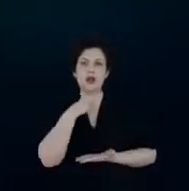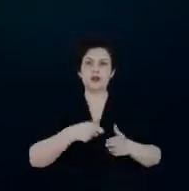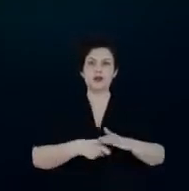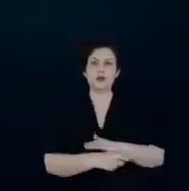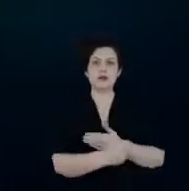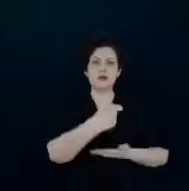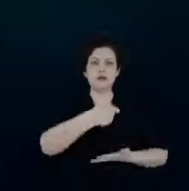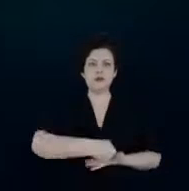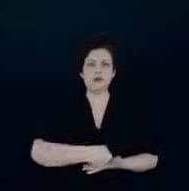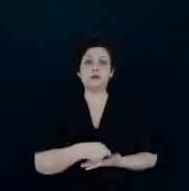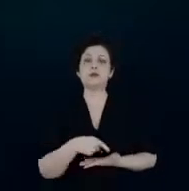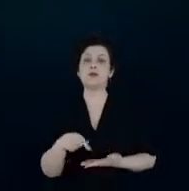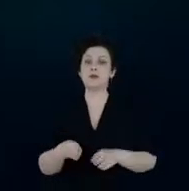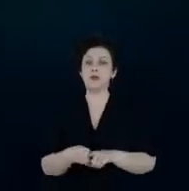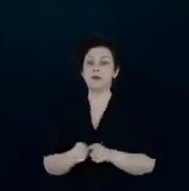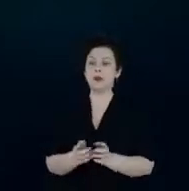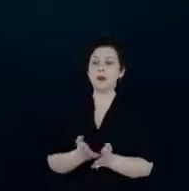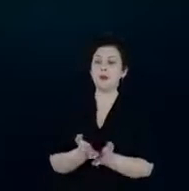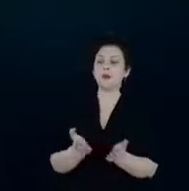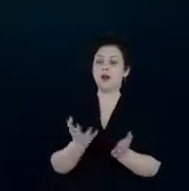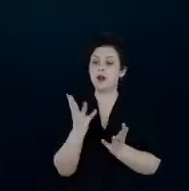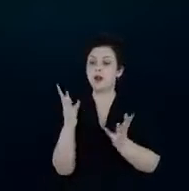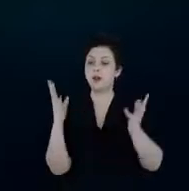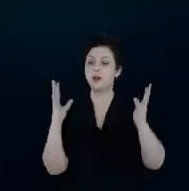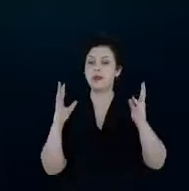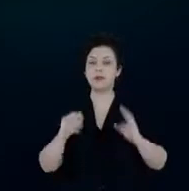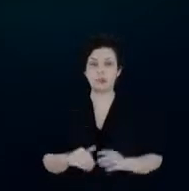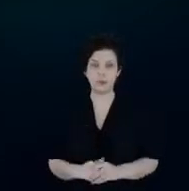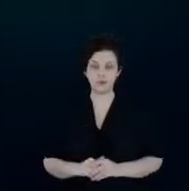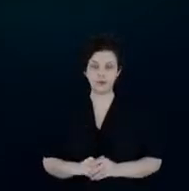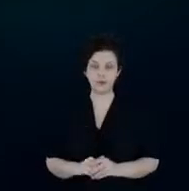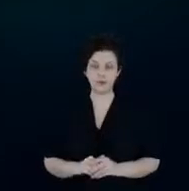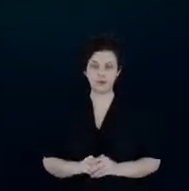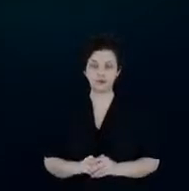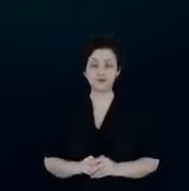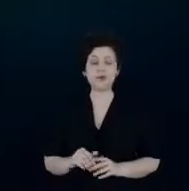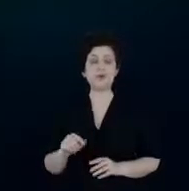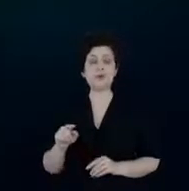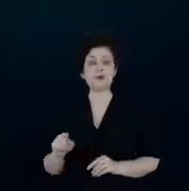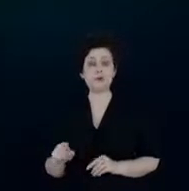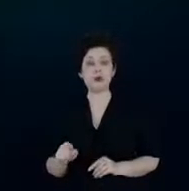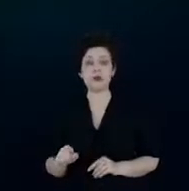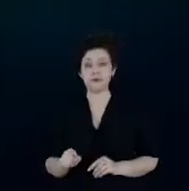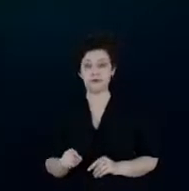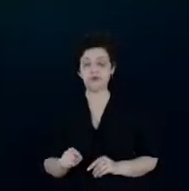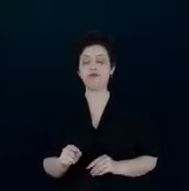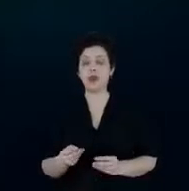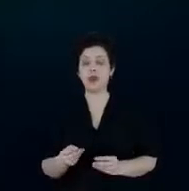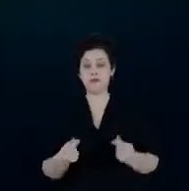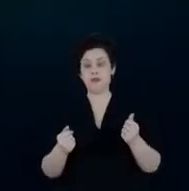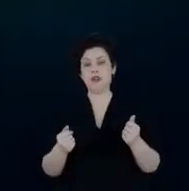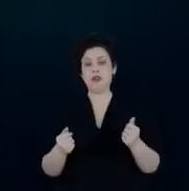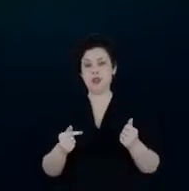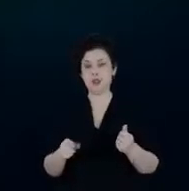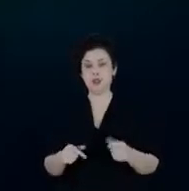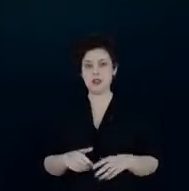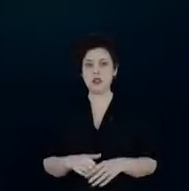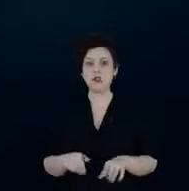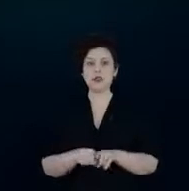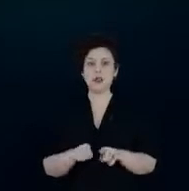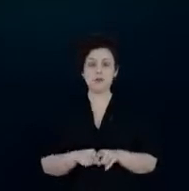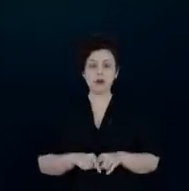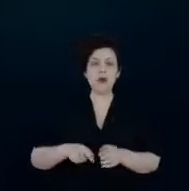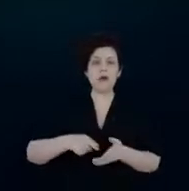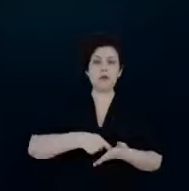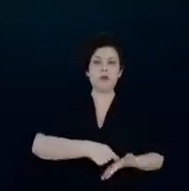licenciamentos ambientais por exemplo então é muito rápido implementar uma solução de eficiência energética a gente tem uma pressão do